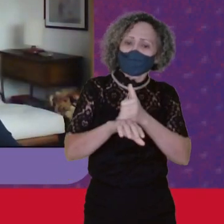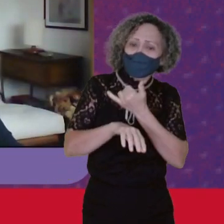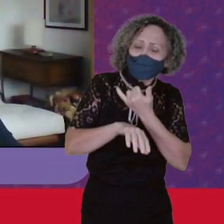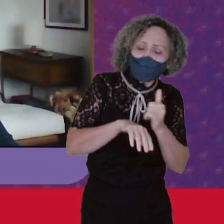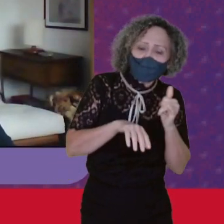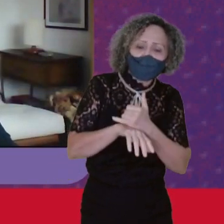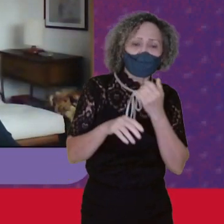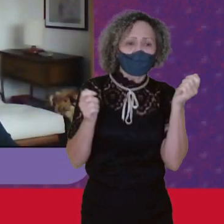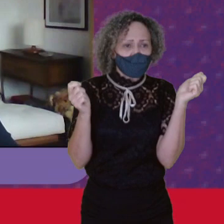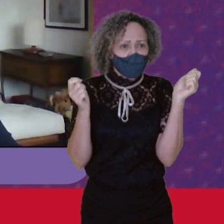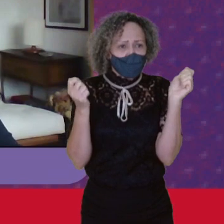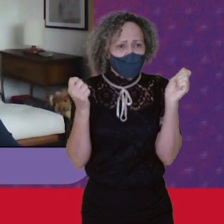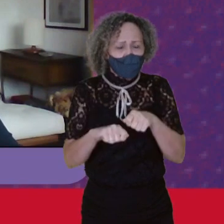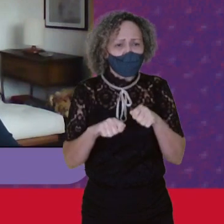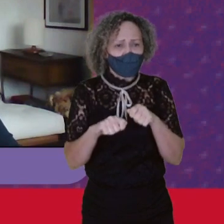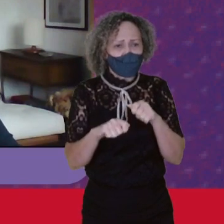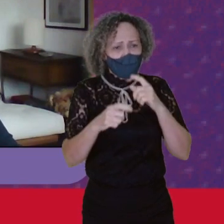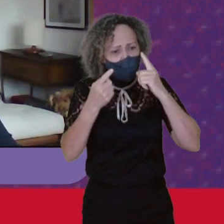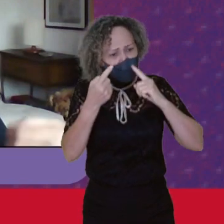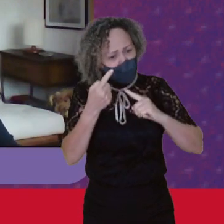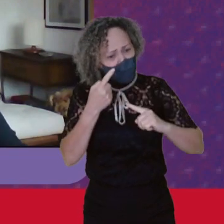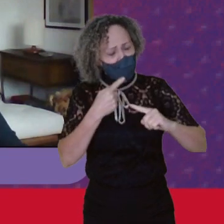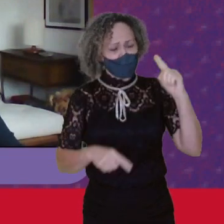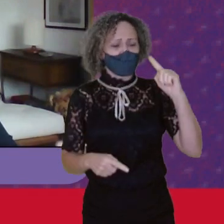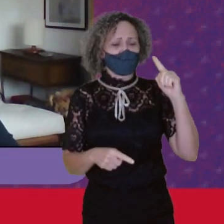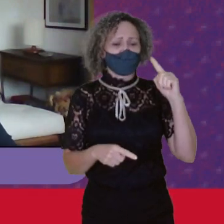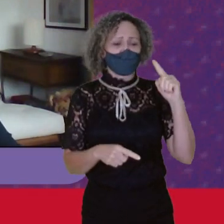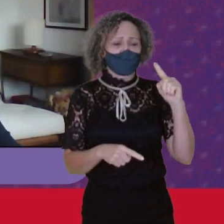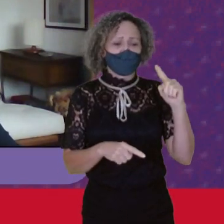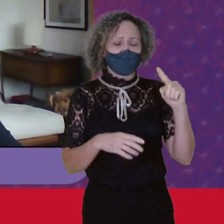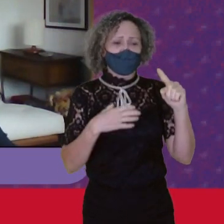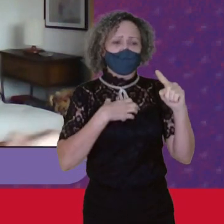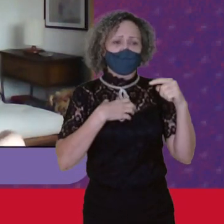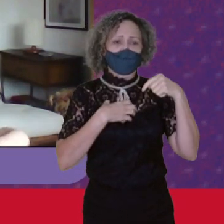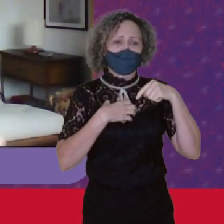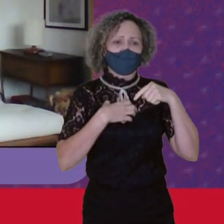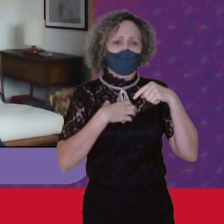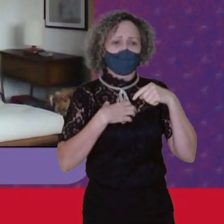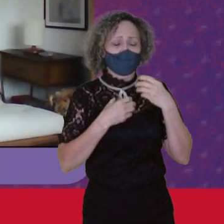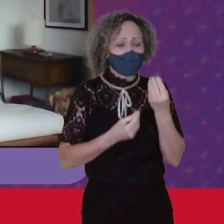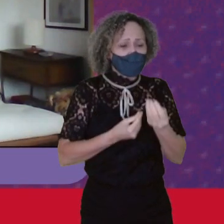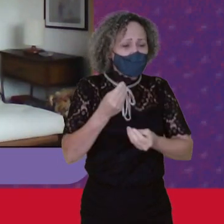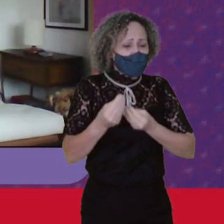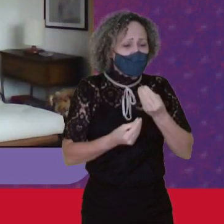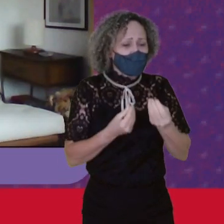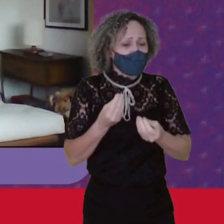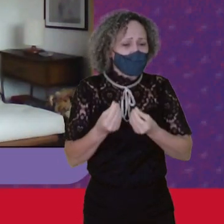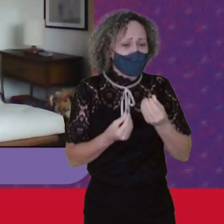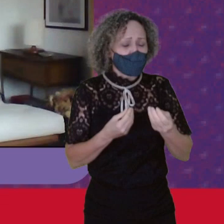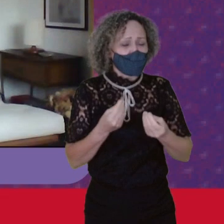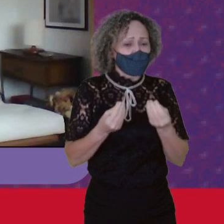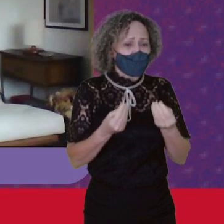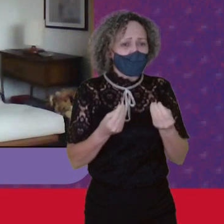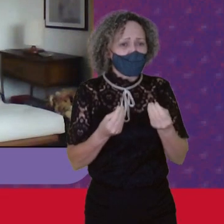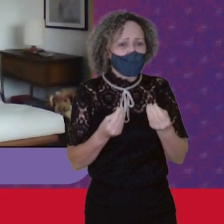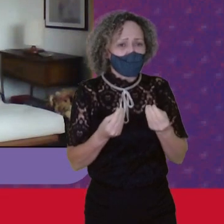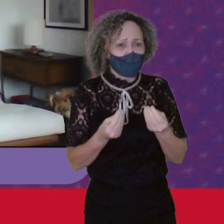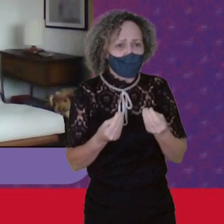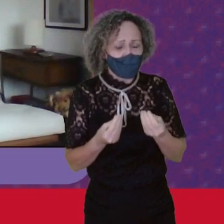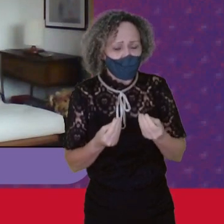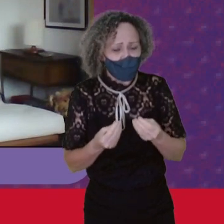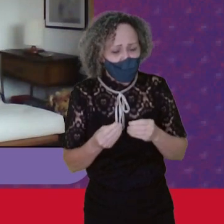Provocar Alterações Nessa forma Como se distribui O trabalho Reprodutivo